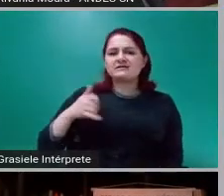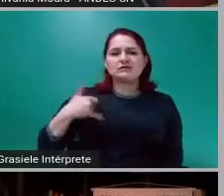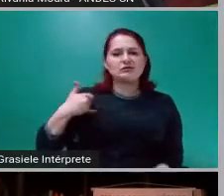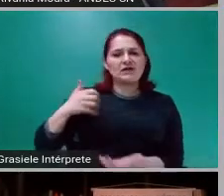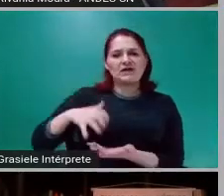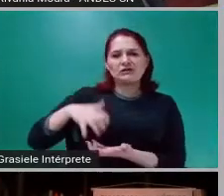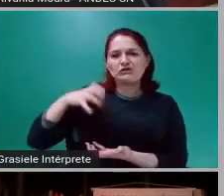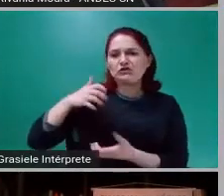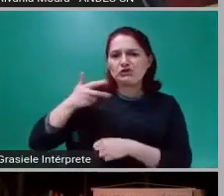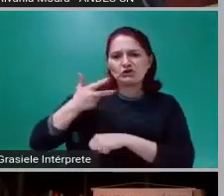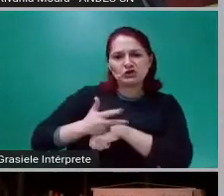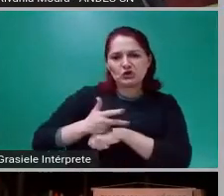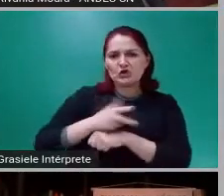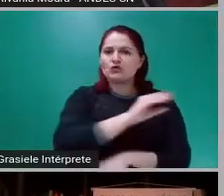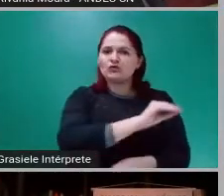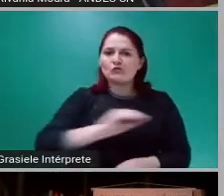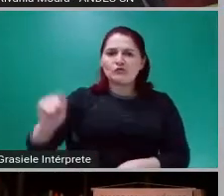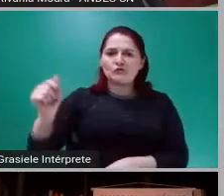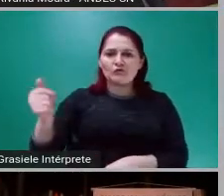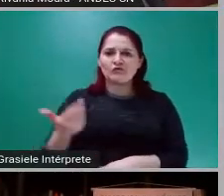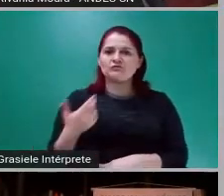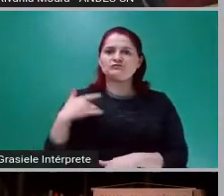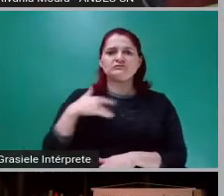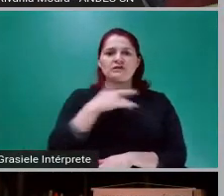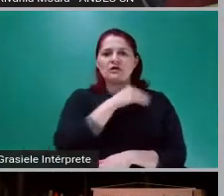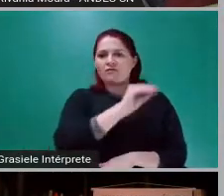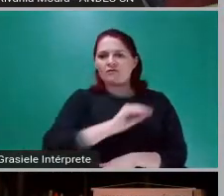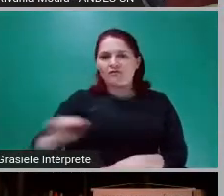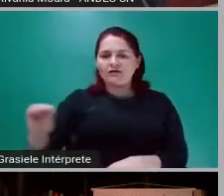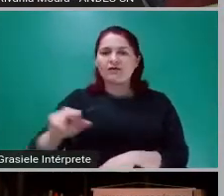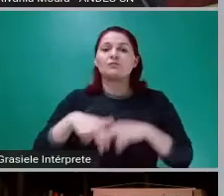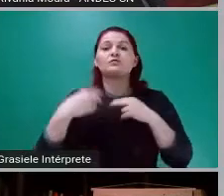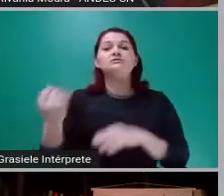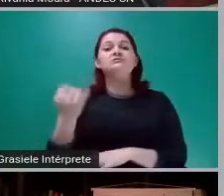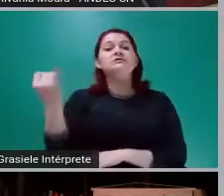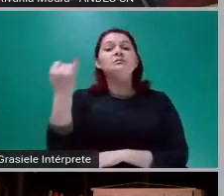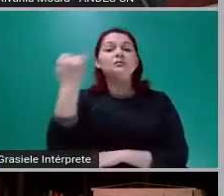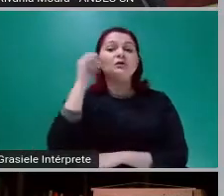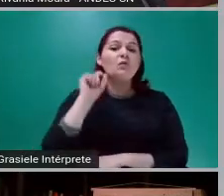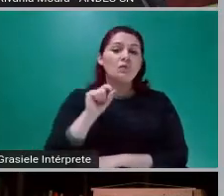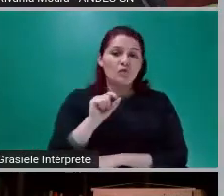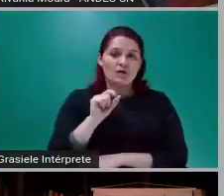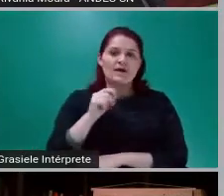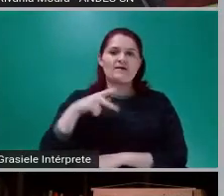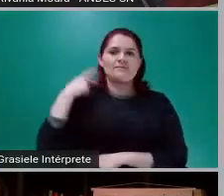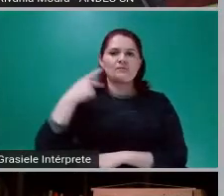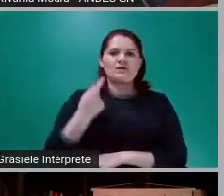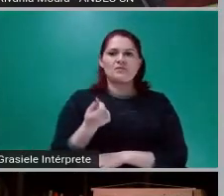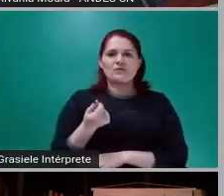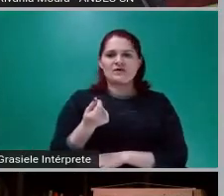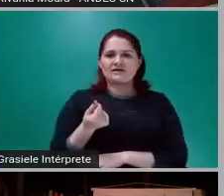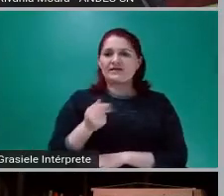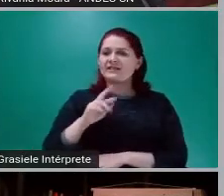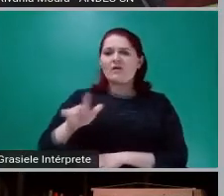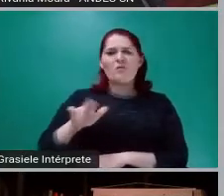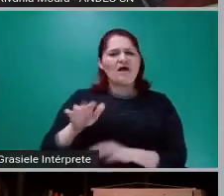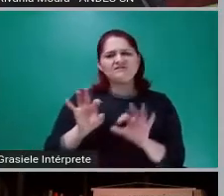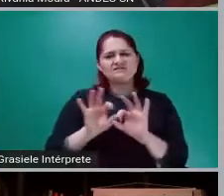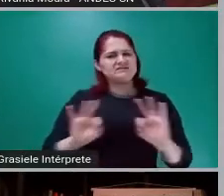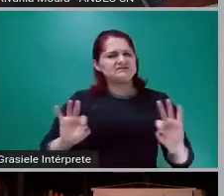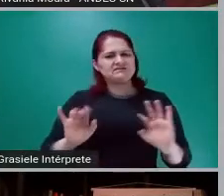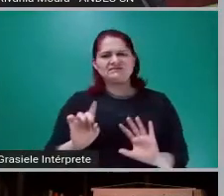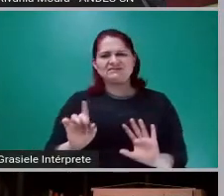Então, essa é a importância concreta da política monetária. Então, não é pouca coisa que está sendo jogada aqui.